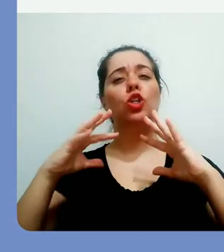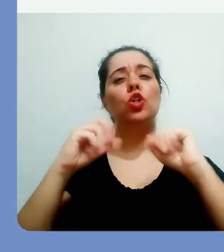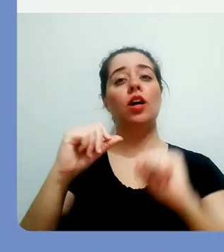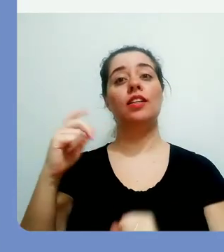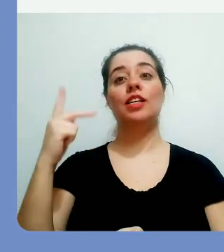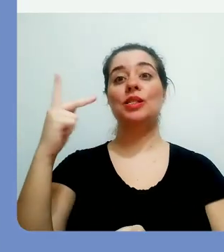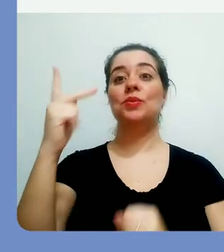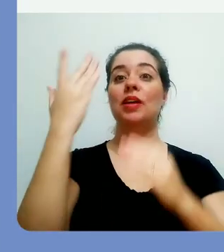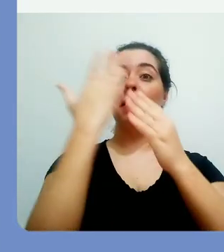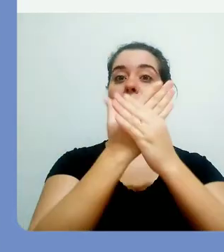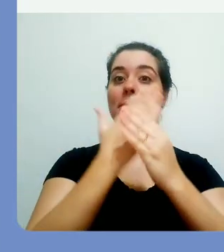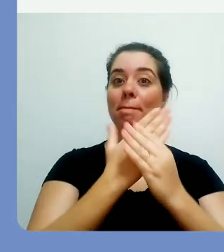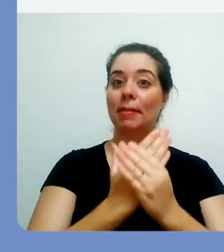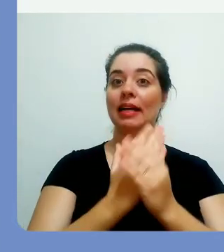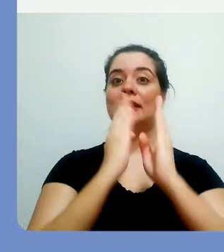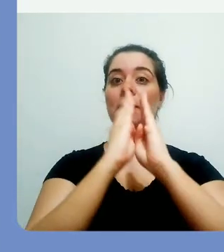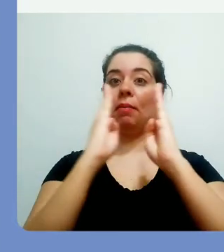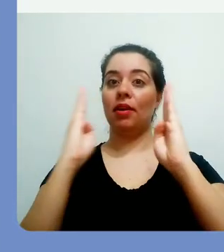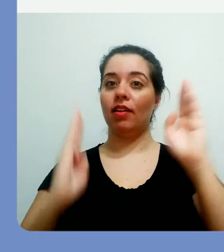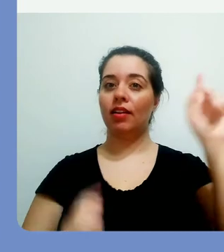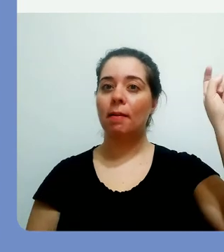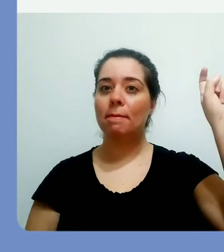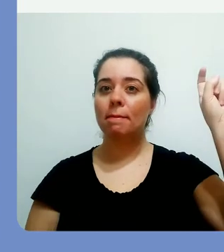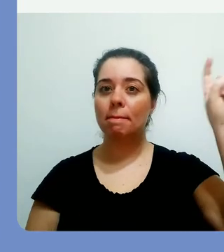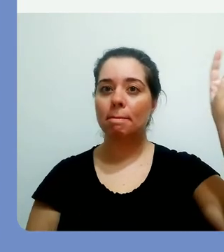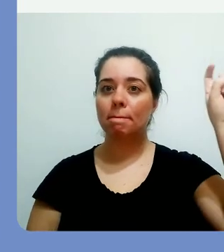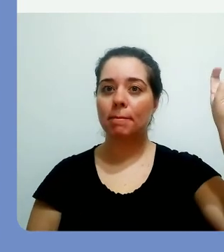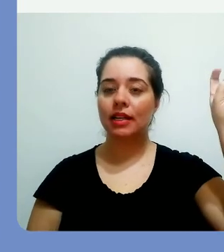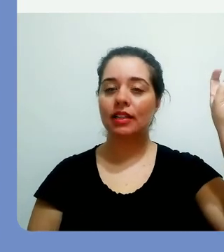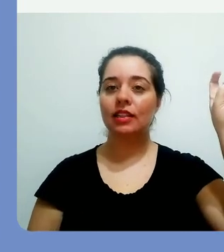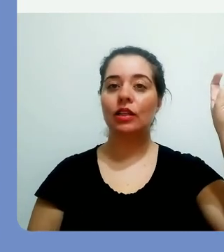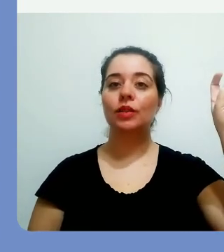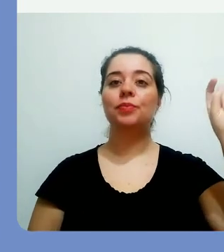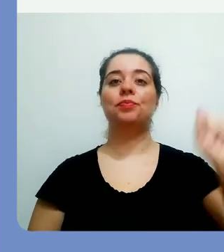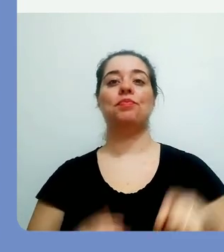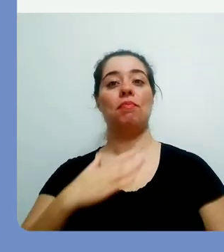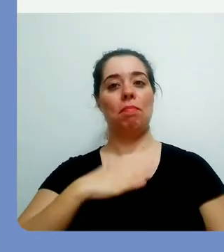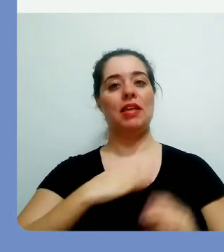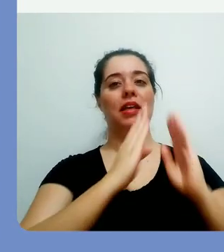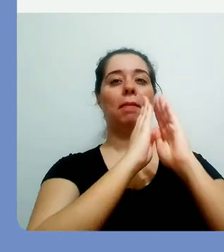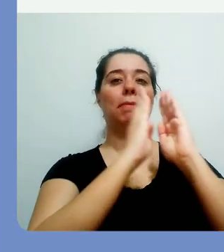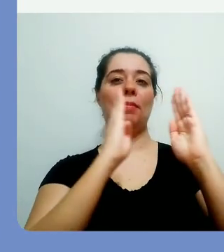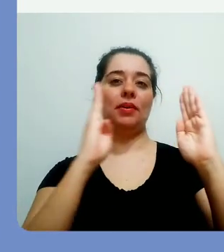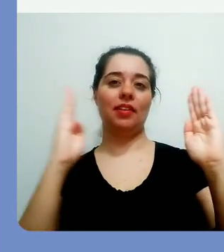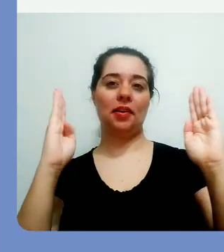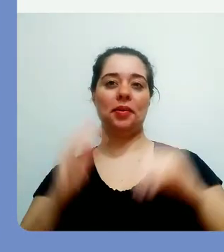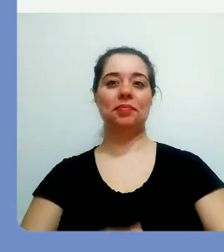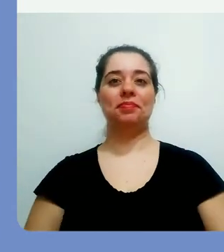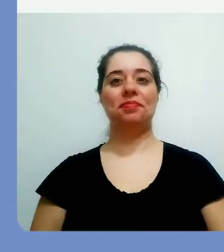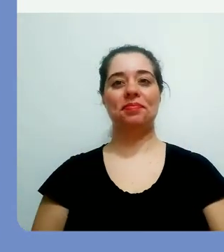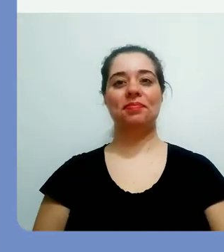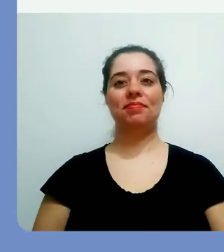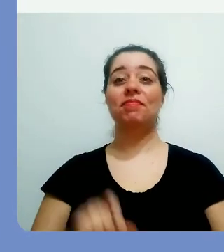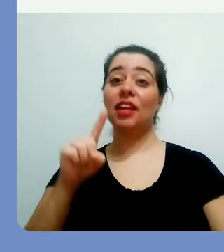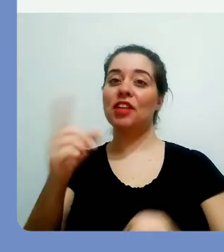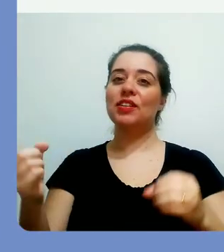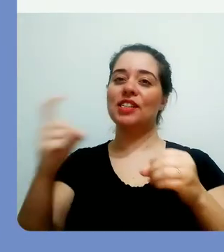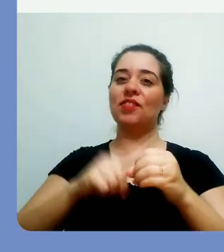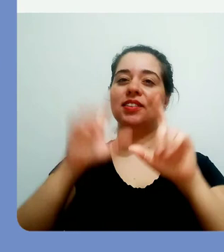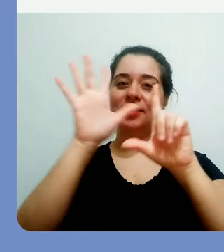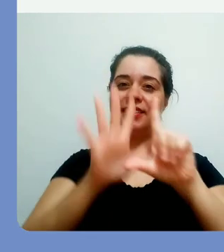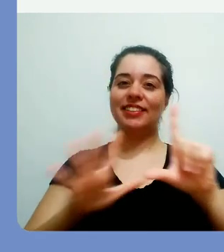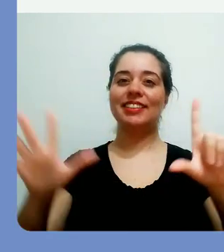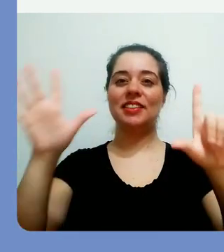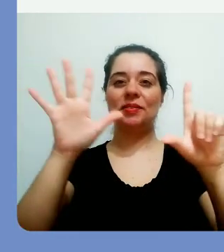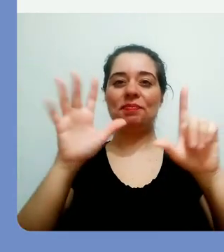Para visualizar, então, todas as suas pastas da biblioteca, no menu lateral direito, você deve clicar na opção Minhas Bibliotecas.